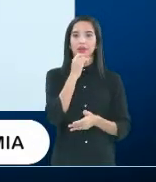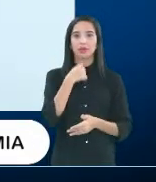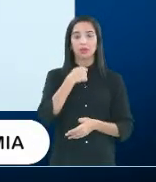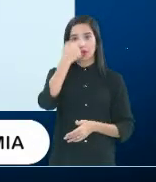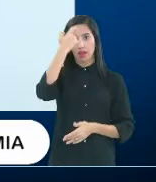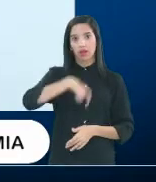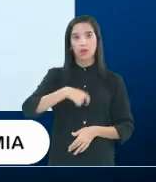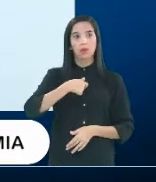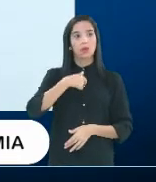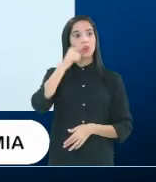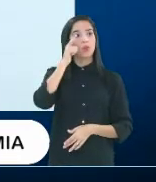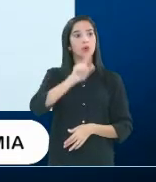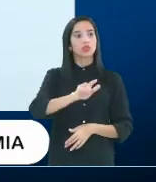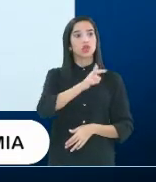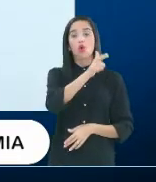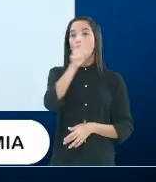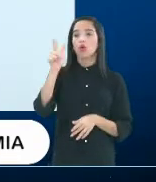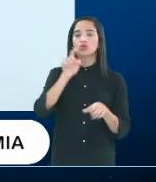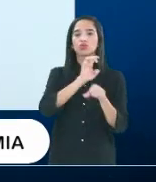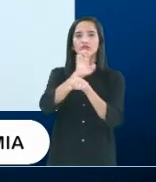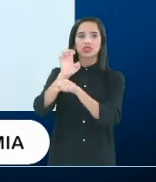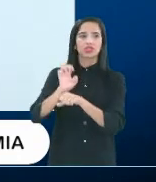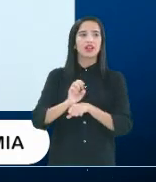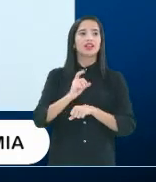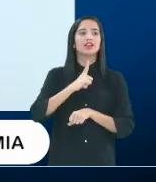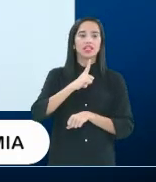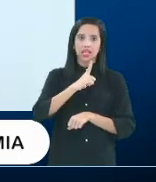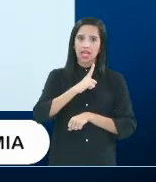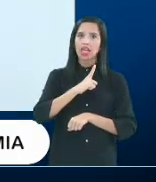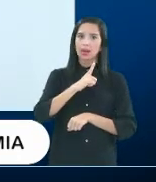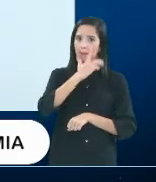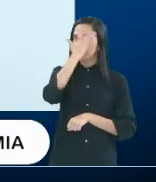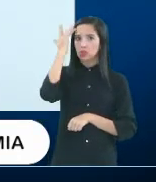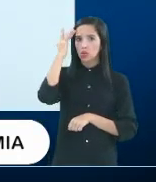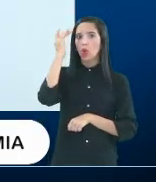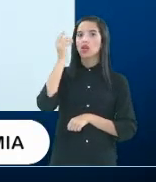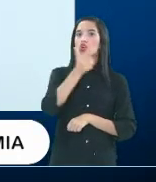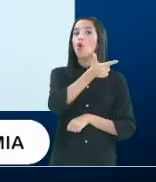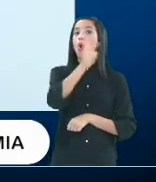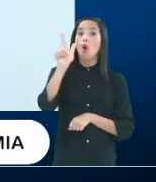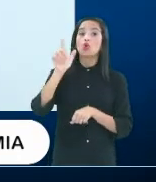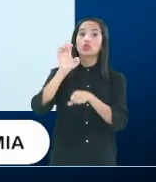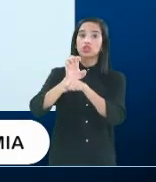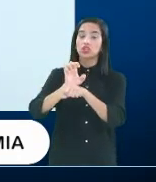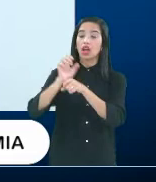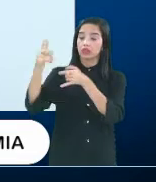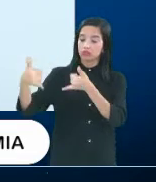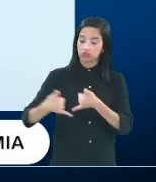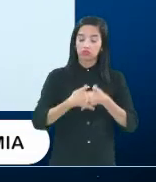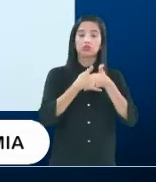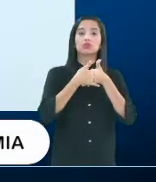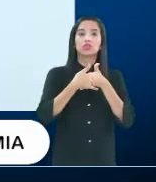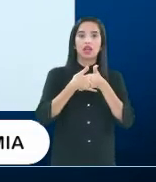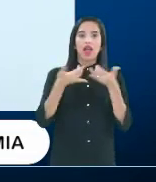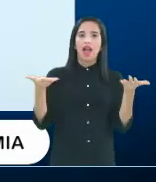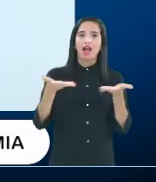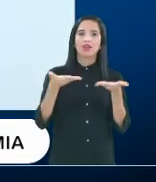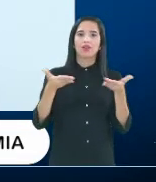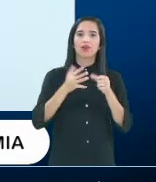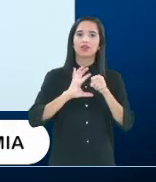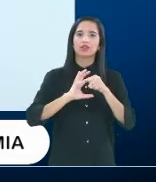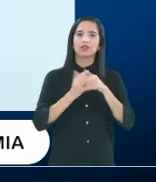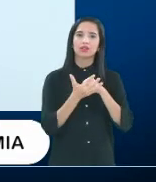consigo atender pacientes de outros estados. Eu tenho pacientes de outros estados e que chegaram para mim nesse período